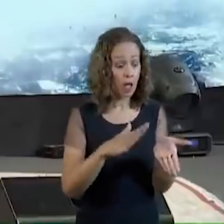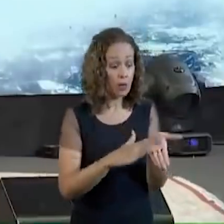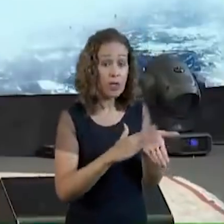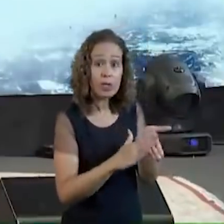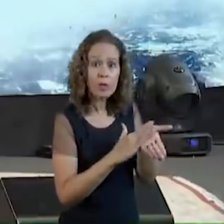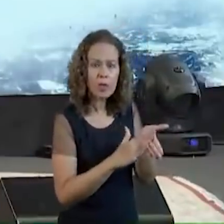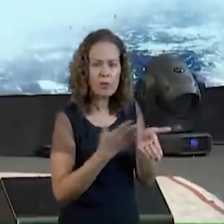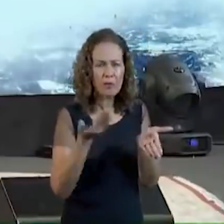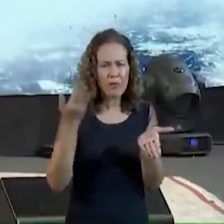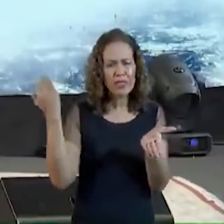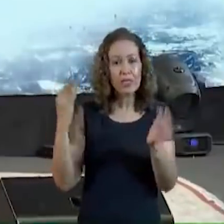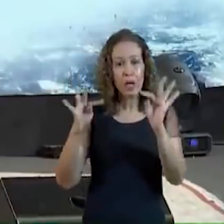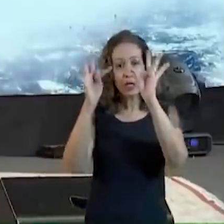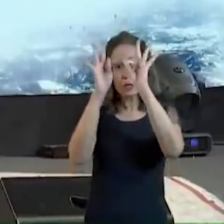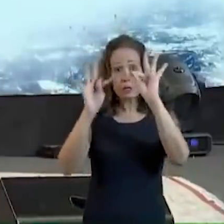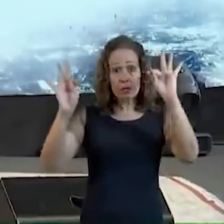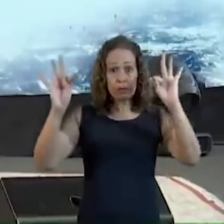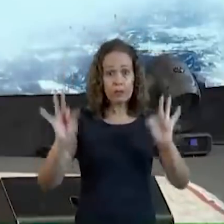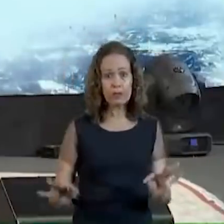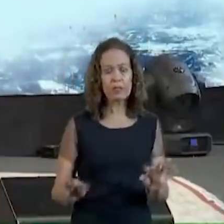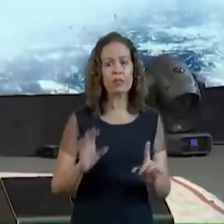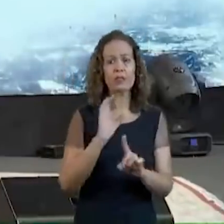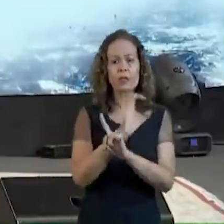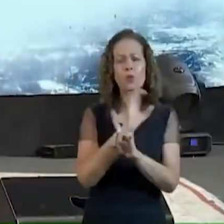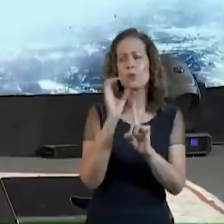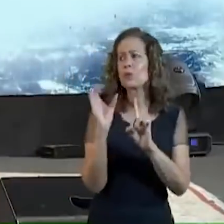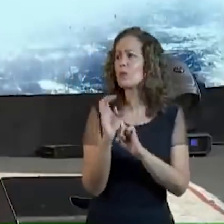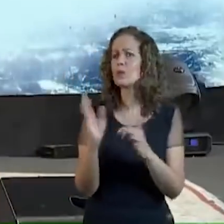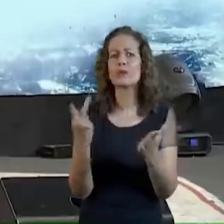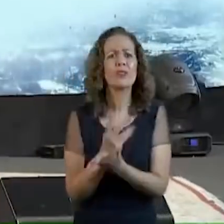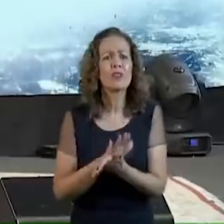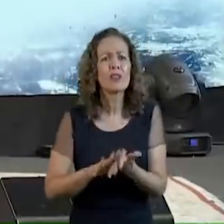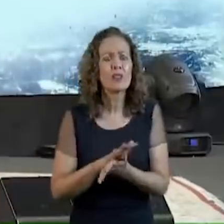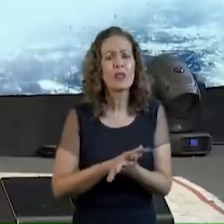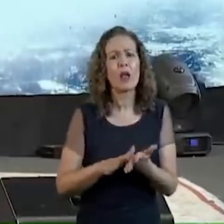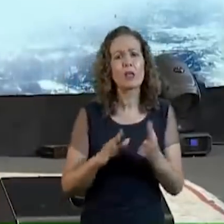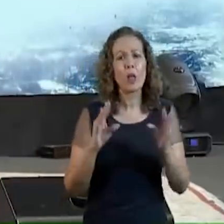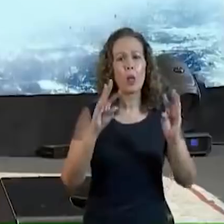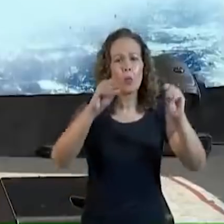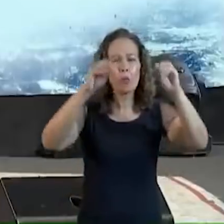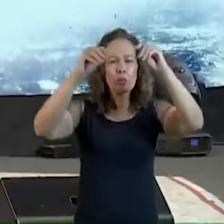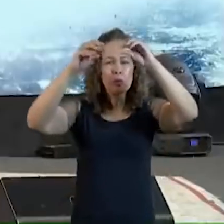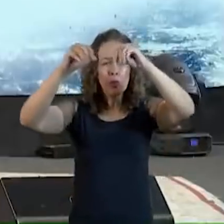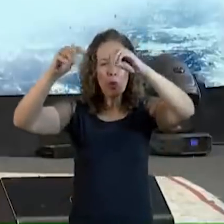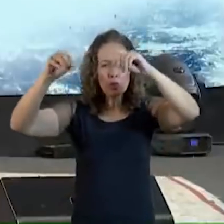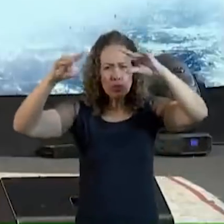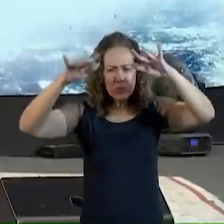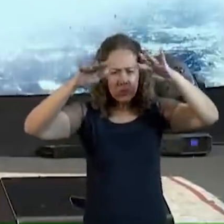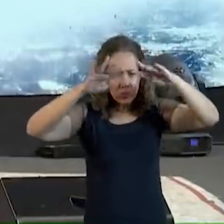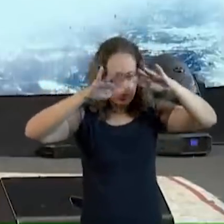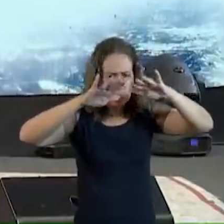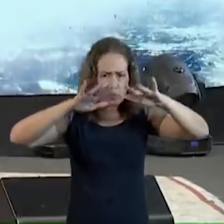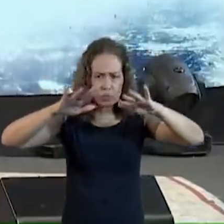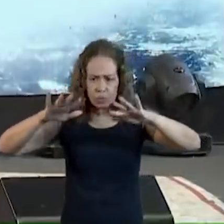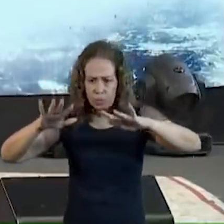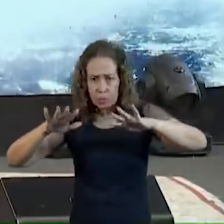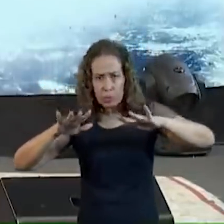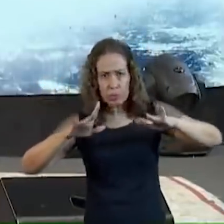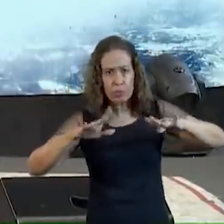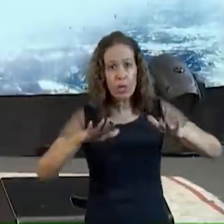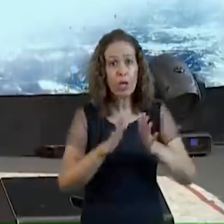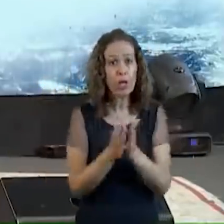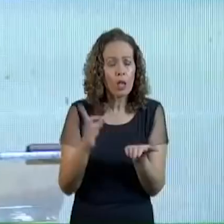tabernáculo Que o culto Não tinha o pastorado Não tinha feito nada não Chuvinha um pó E a página da Bíblia Ficava toda